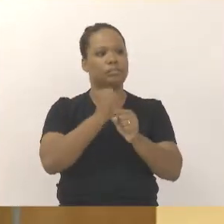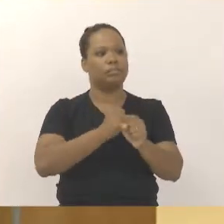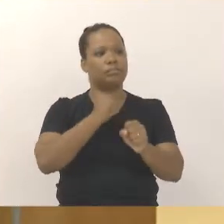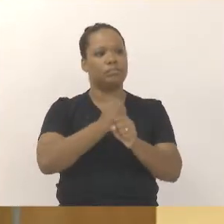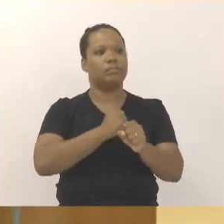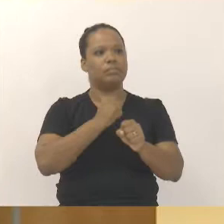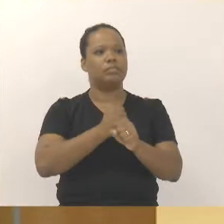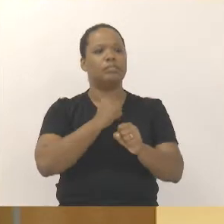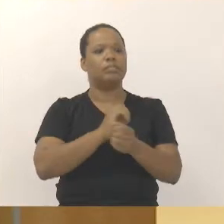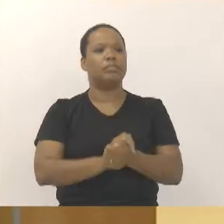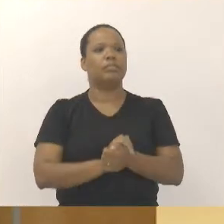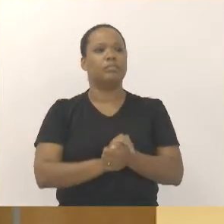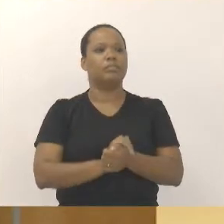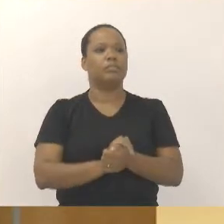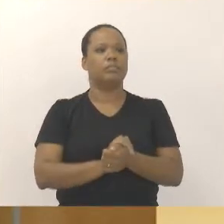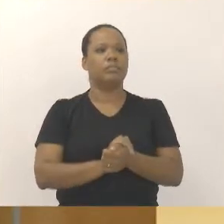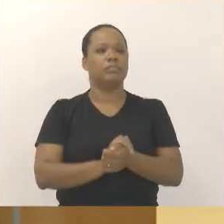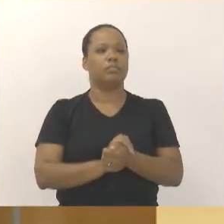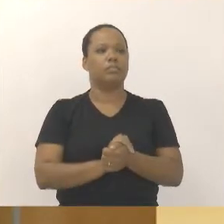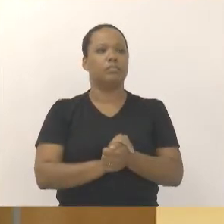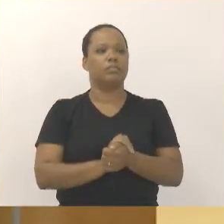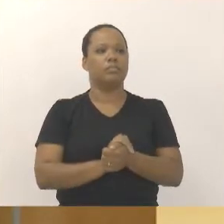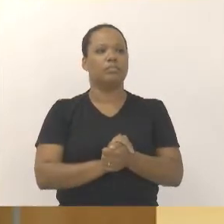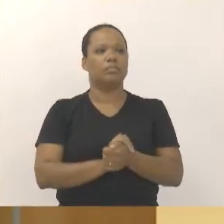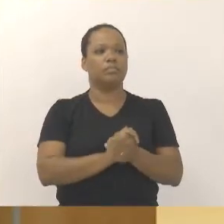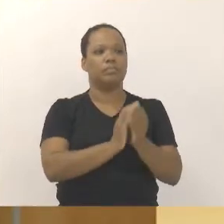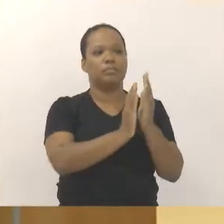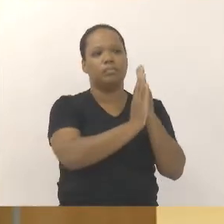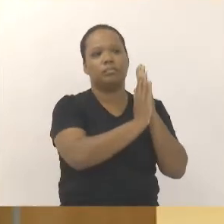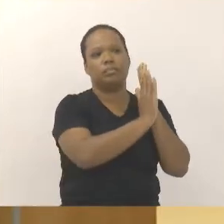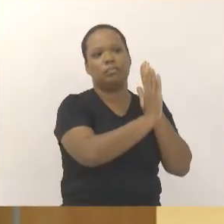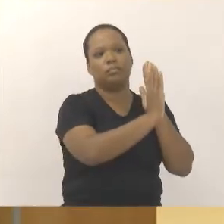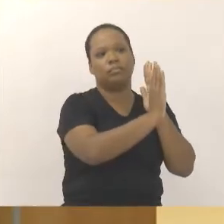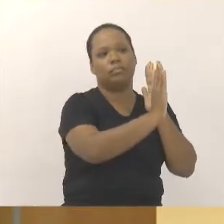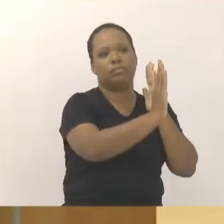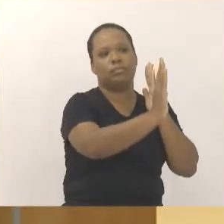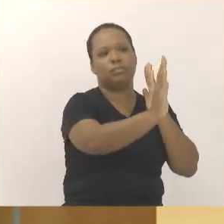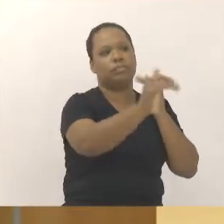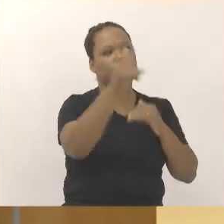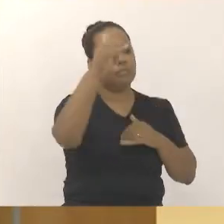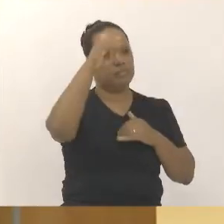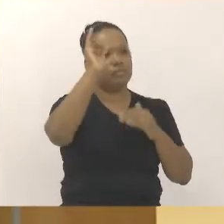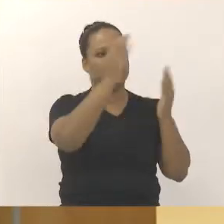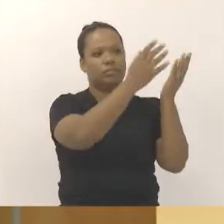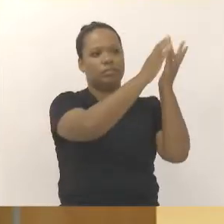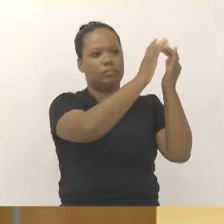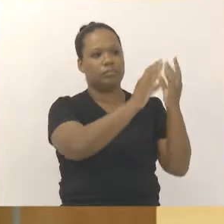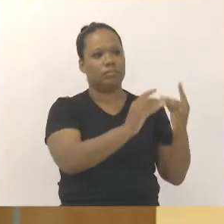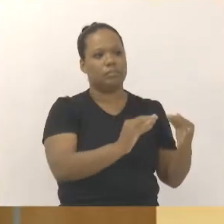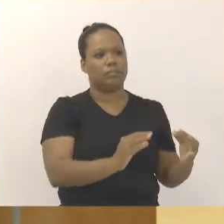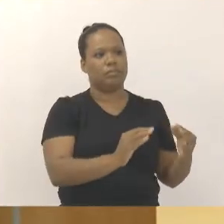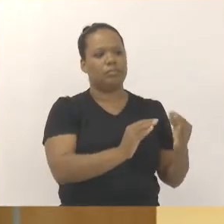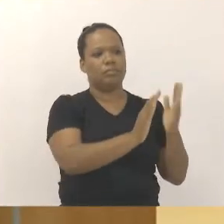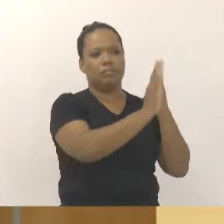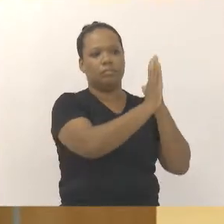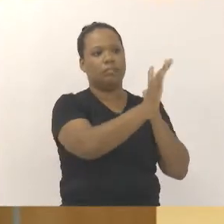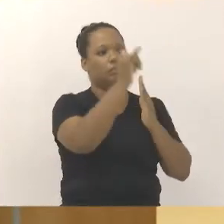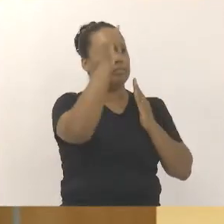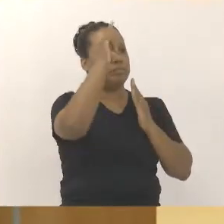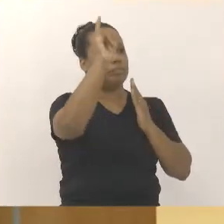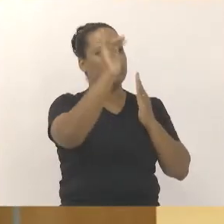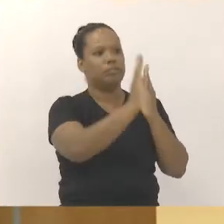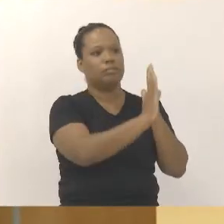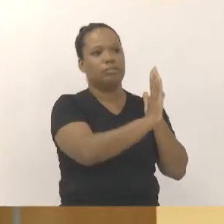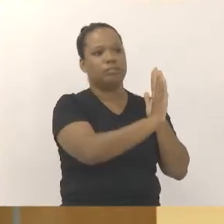desmoronamento que estava acontecendo e aí já sanou esse problema. Se